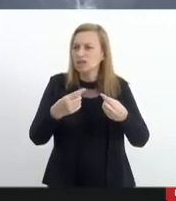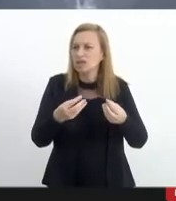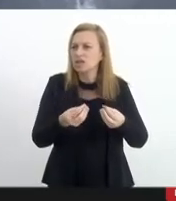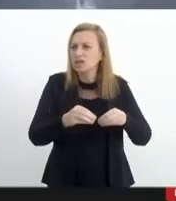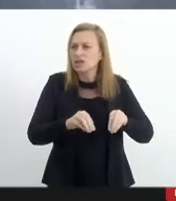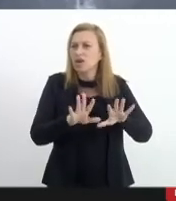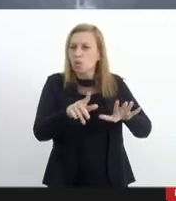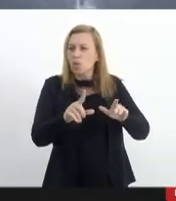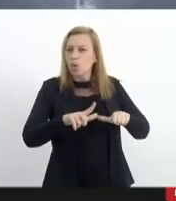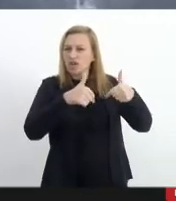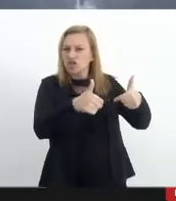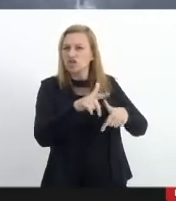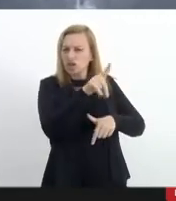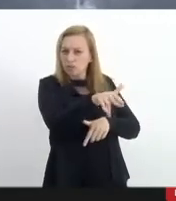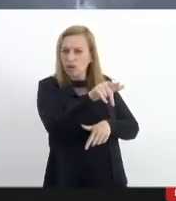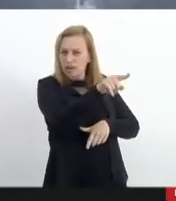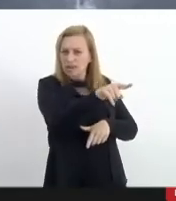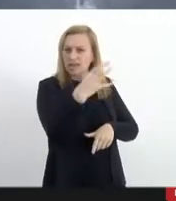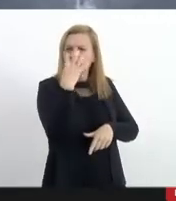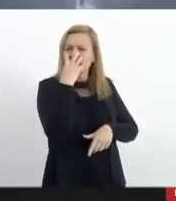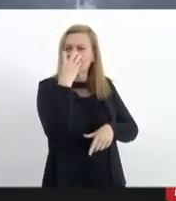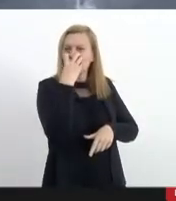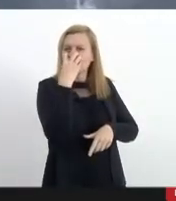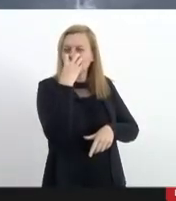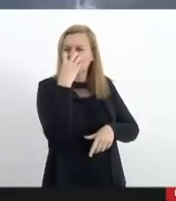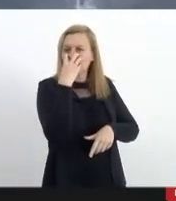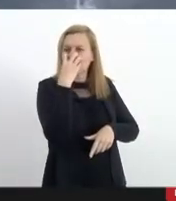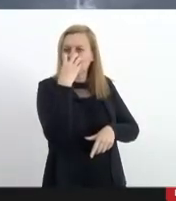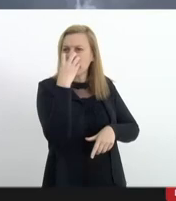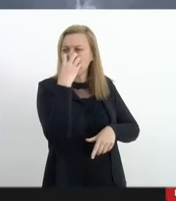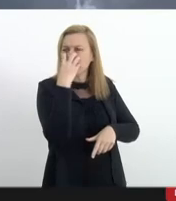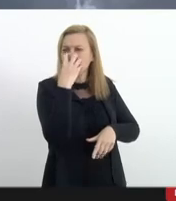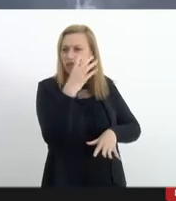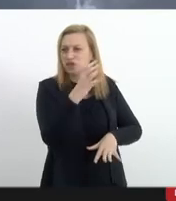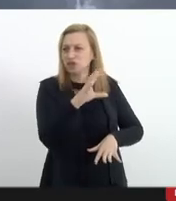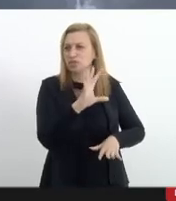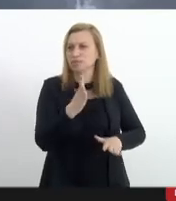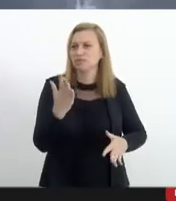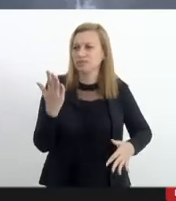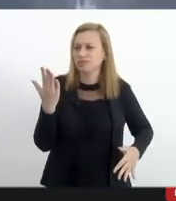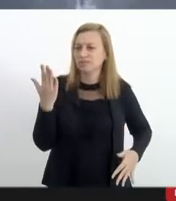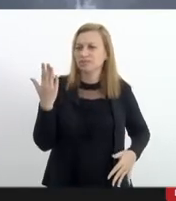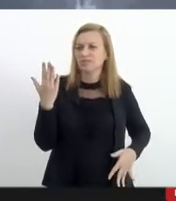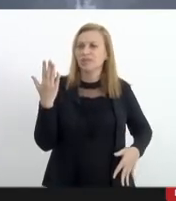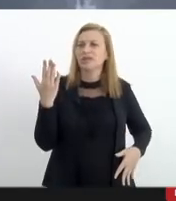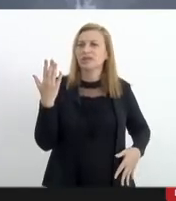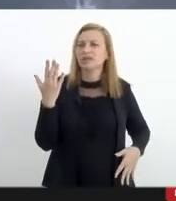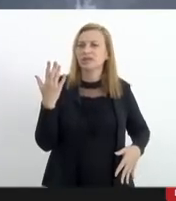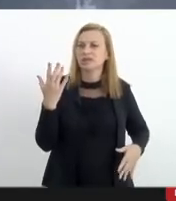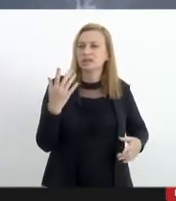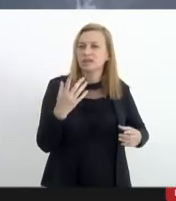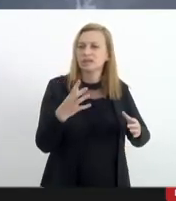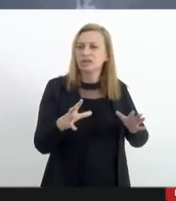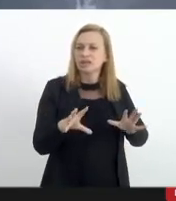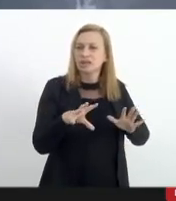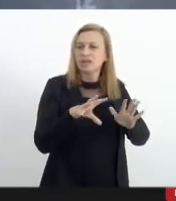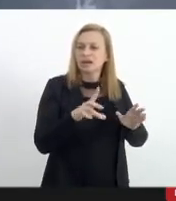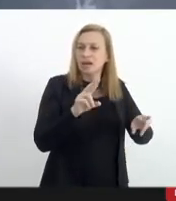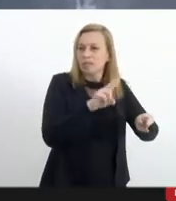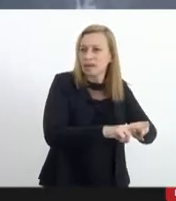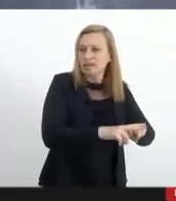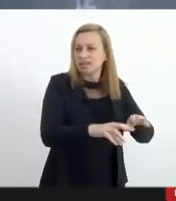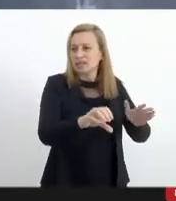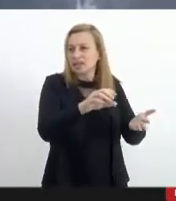atuações como essa da cadela da PM não deveria desmontar o acesso às drogas e às